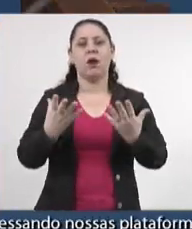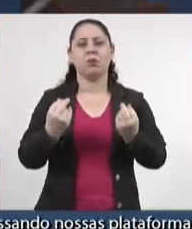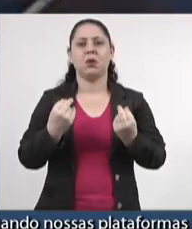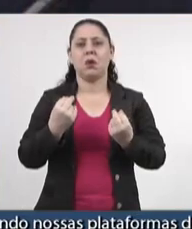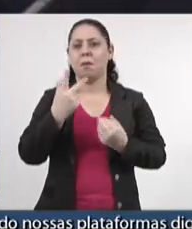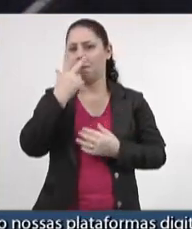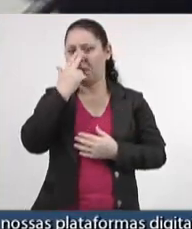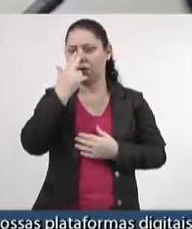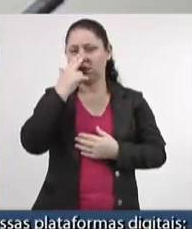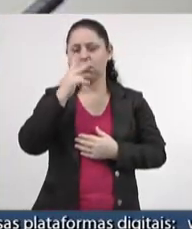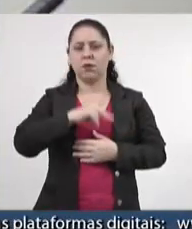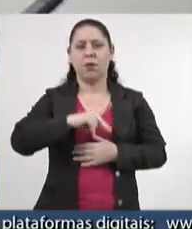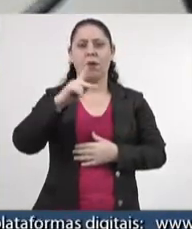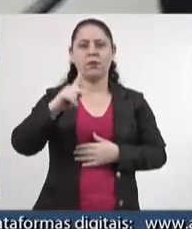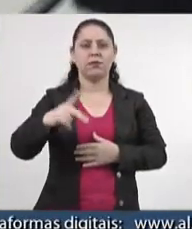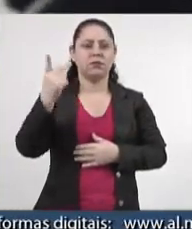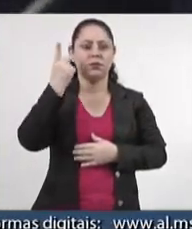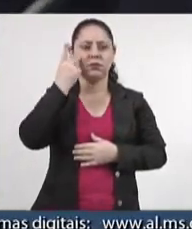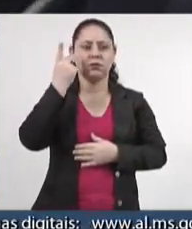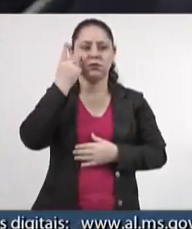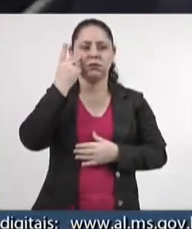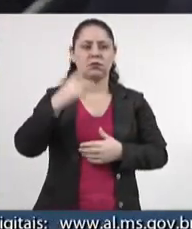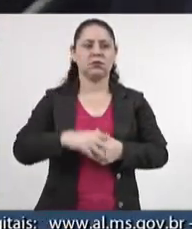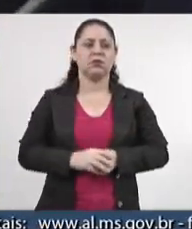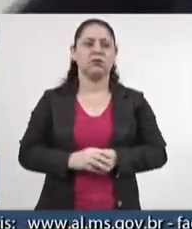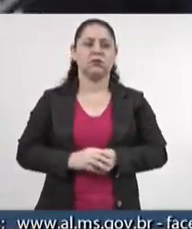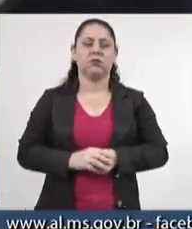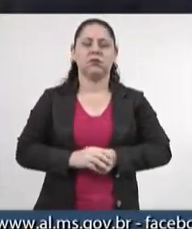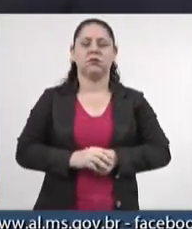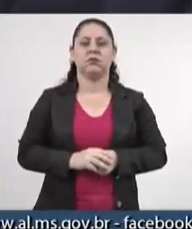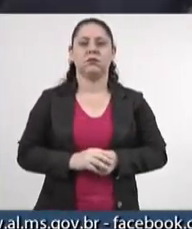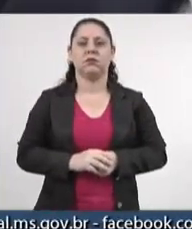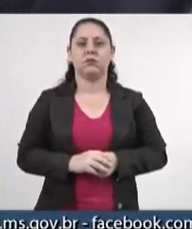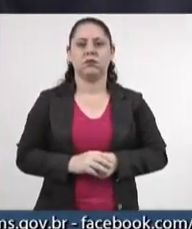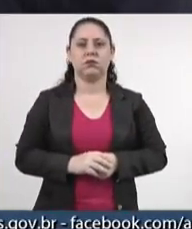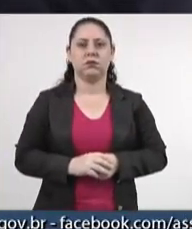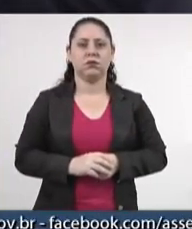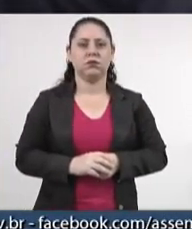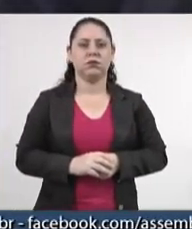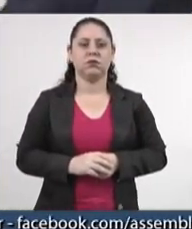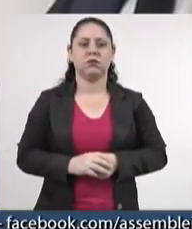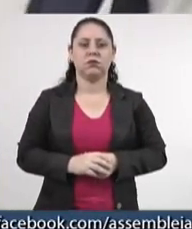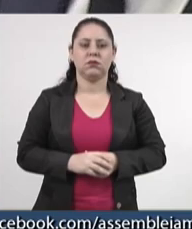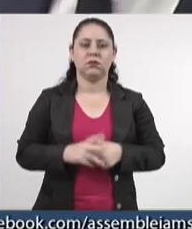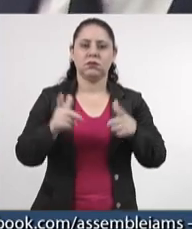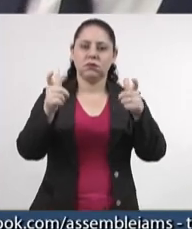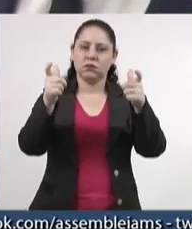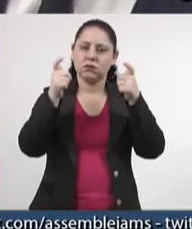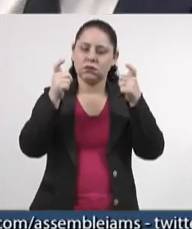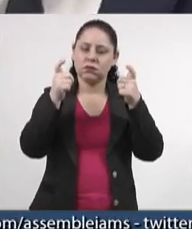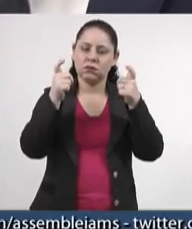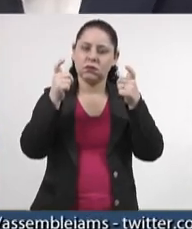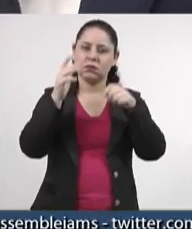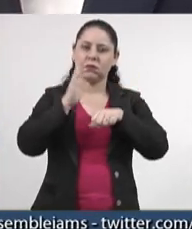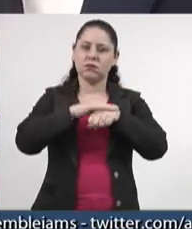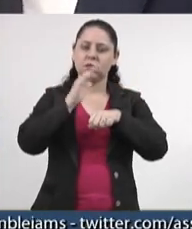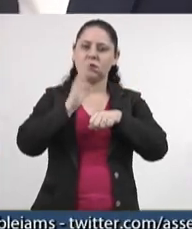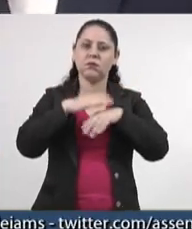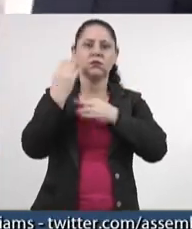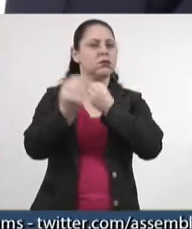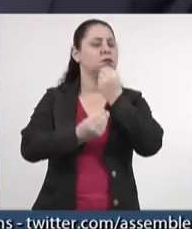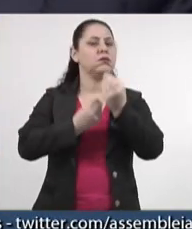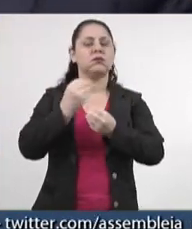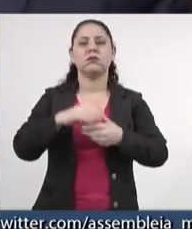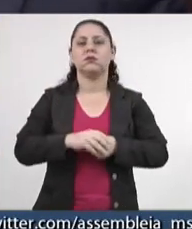semelhante, inclusive, ao professor Pedro Kemp. E se você observar mais ainda, a maneira